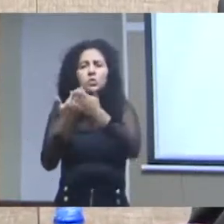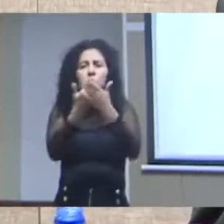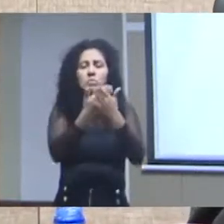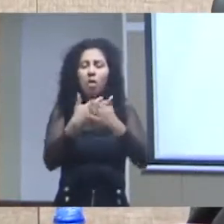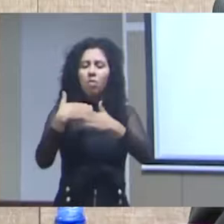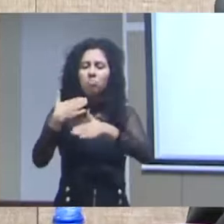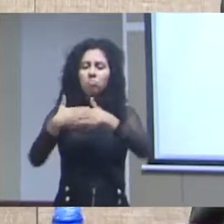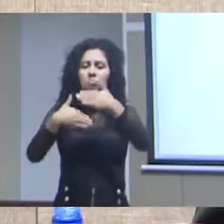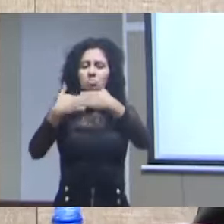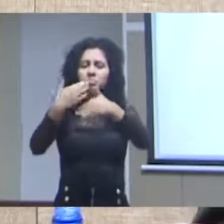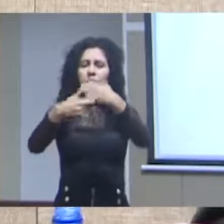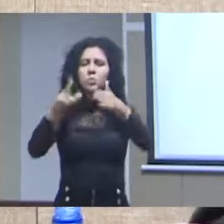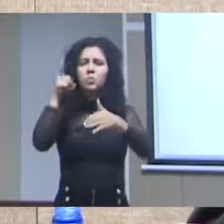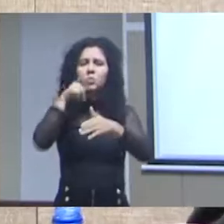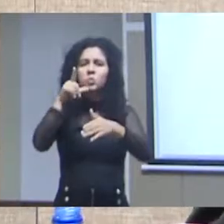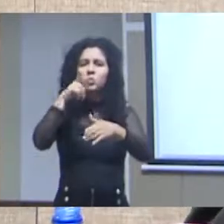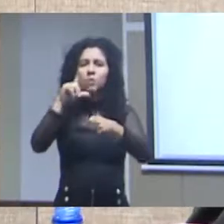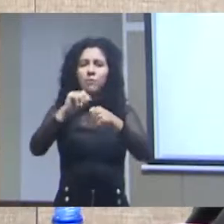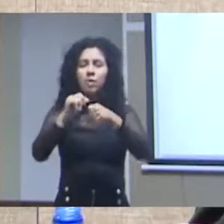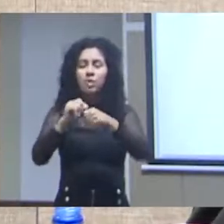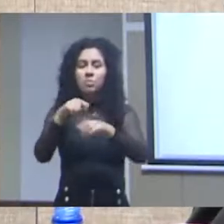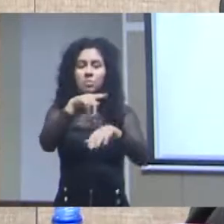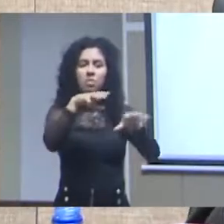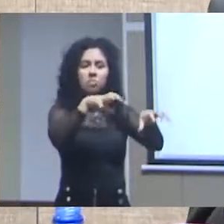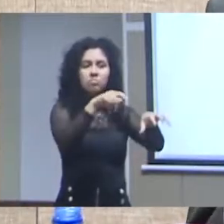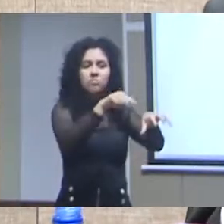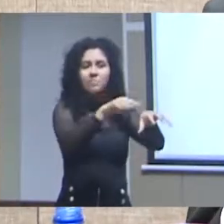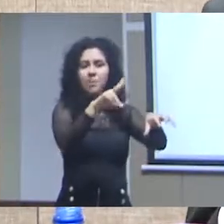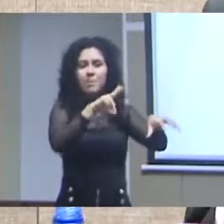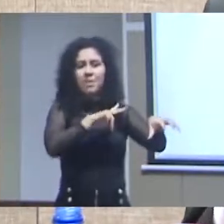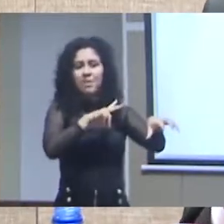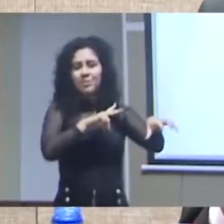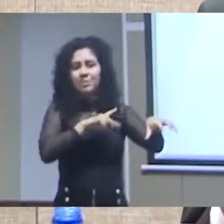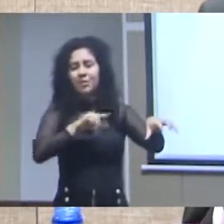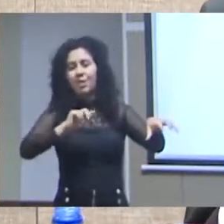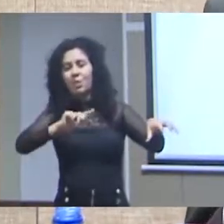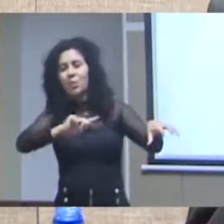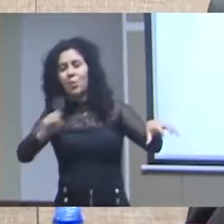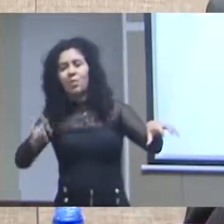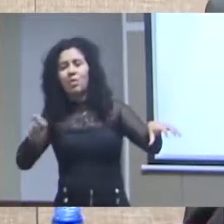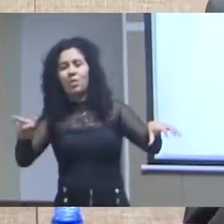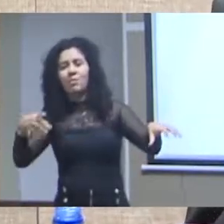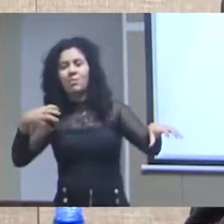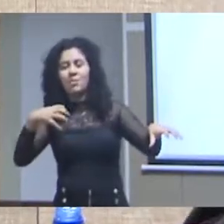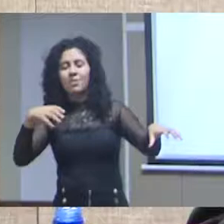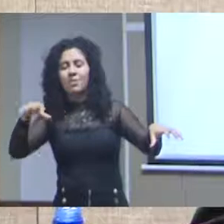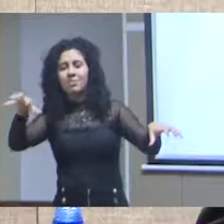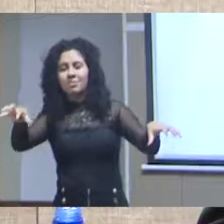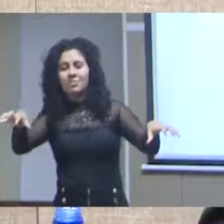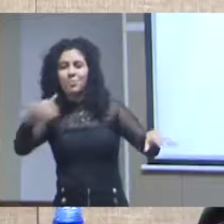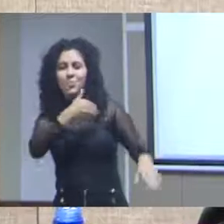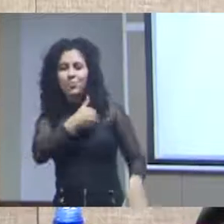direção que nós estamos discutindo aqui sempre indo do setor público para a sociedade para o privado